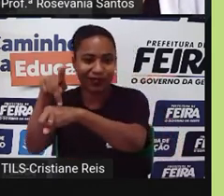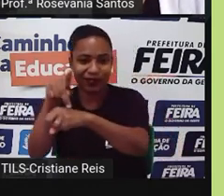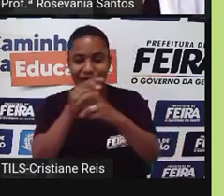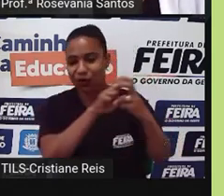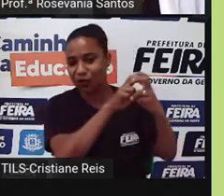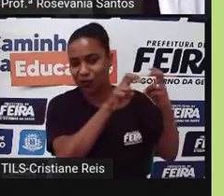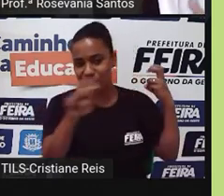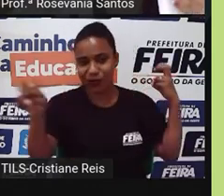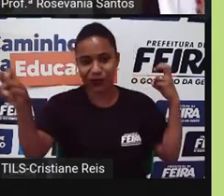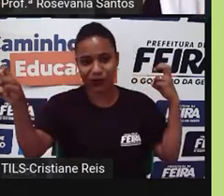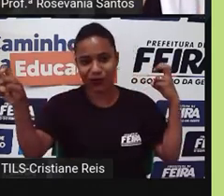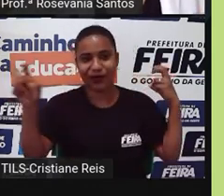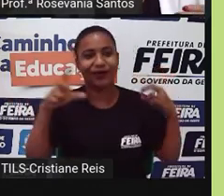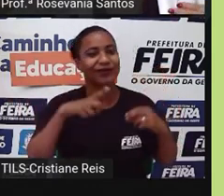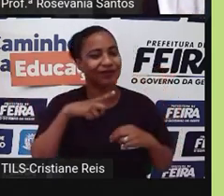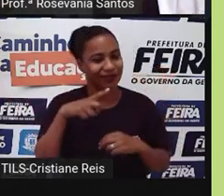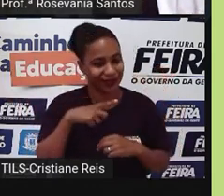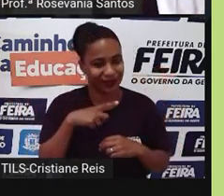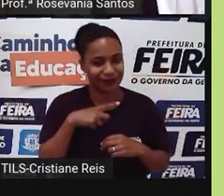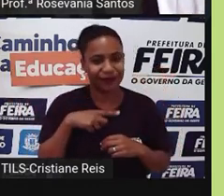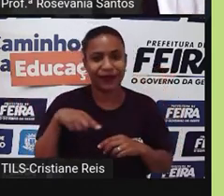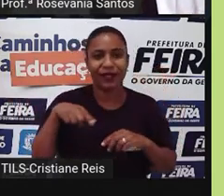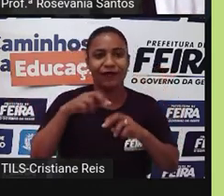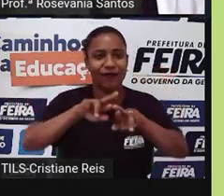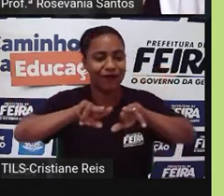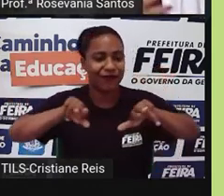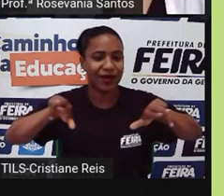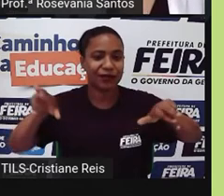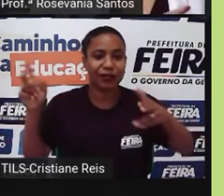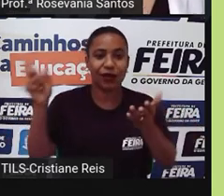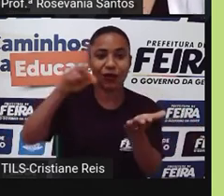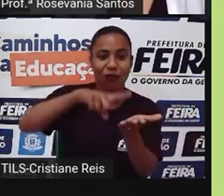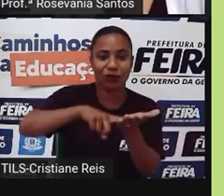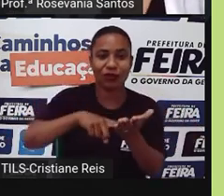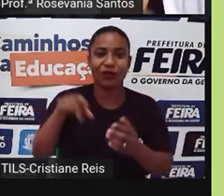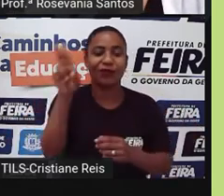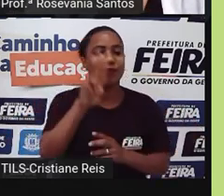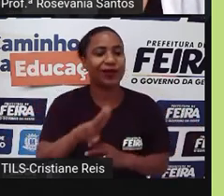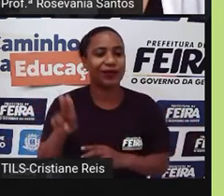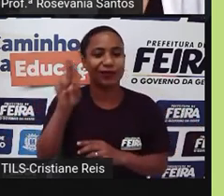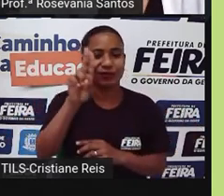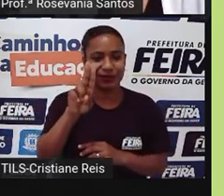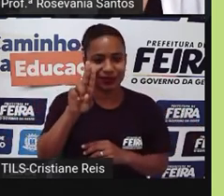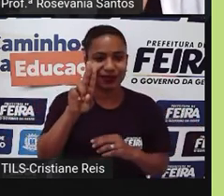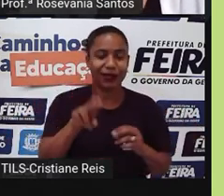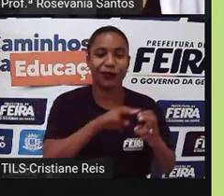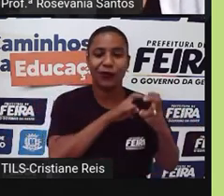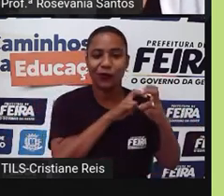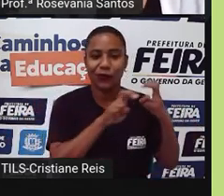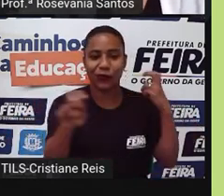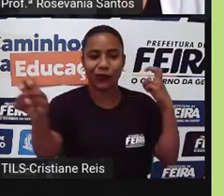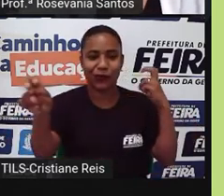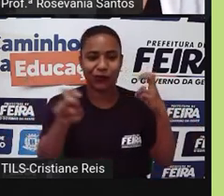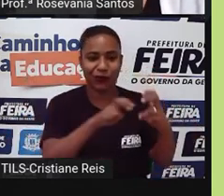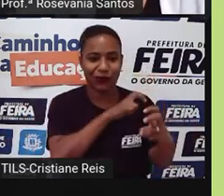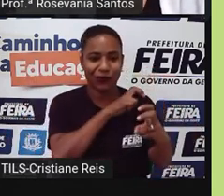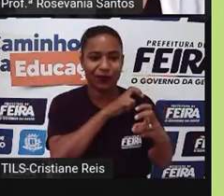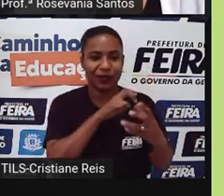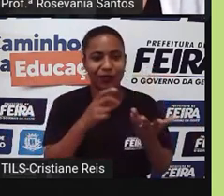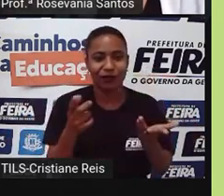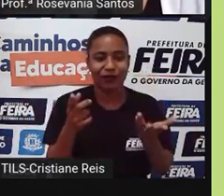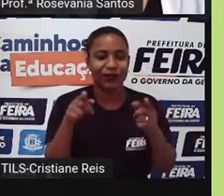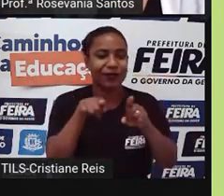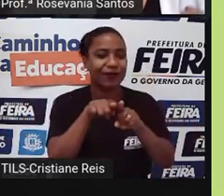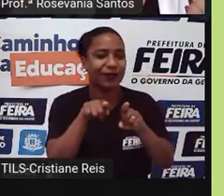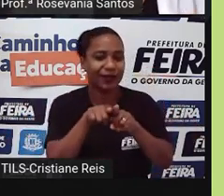Soviéticas, gerou também, teve que gerar vários acordos para utilização também, não só, né, das linhas,